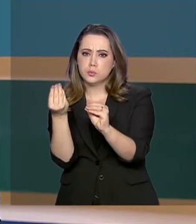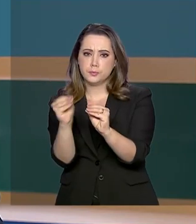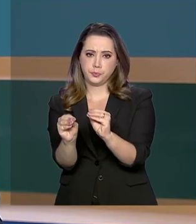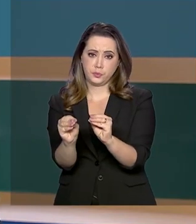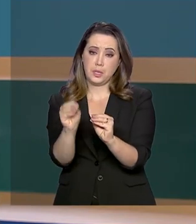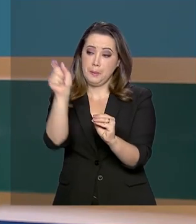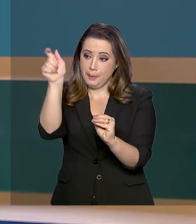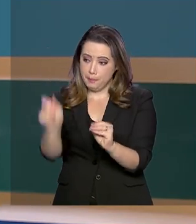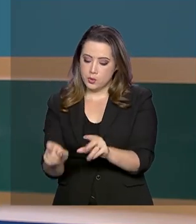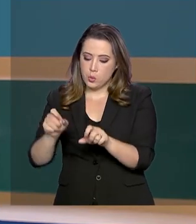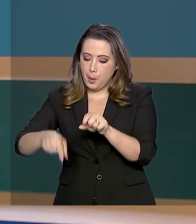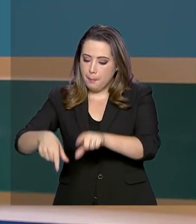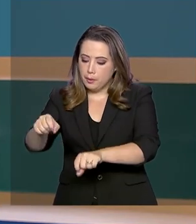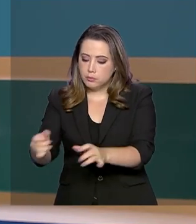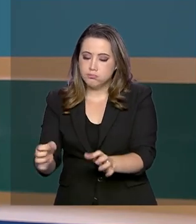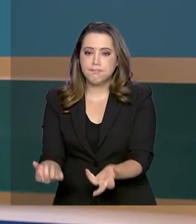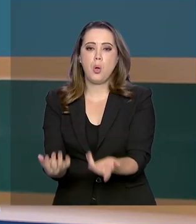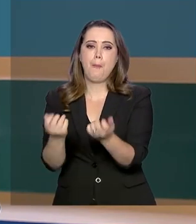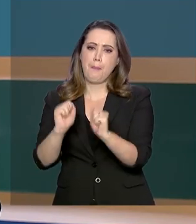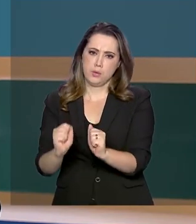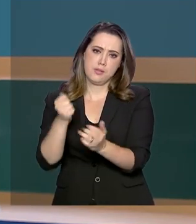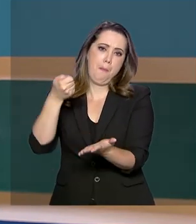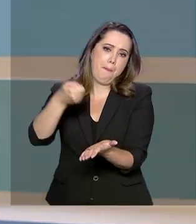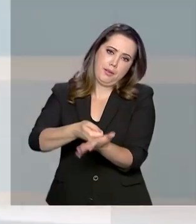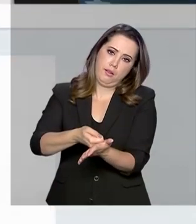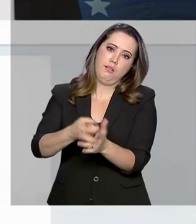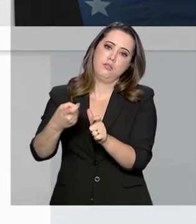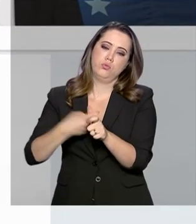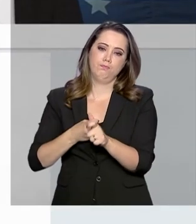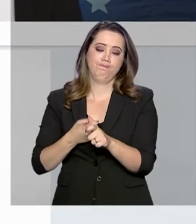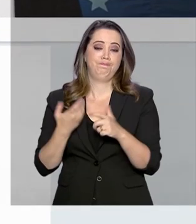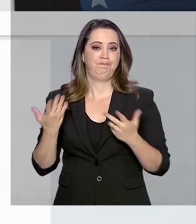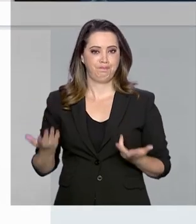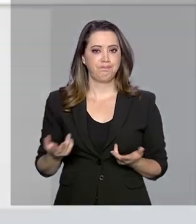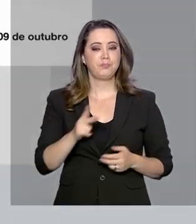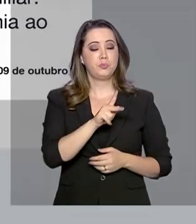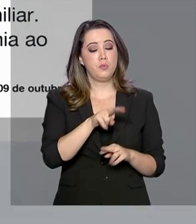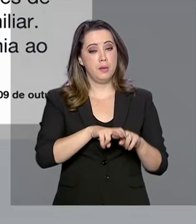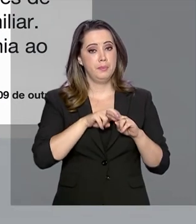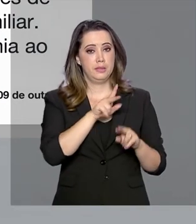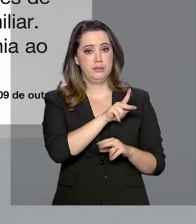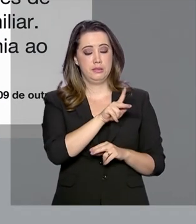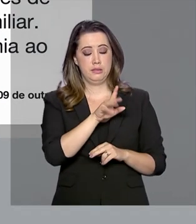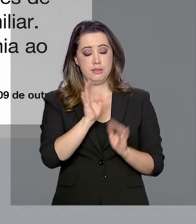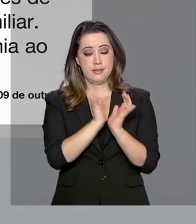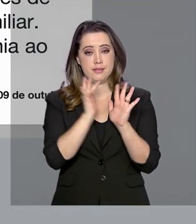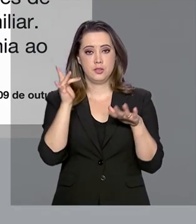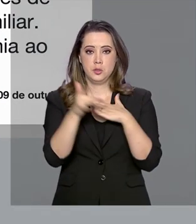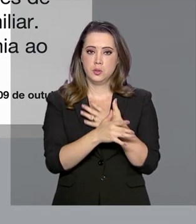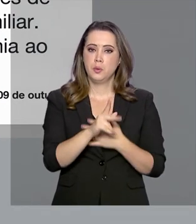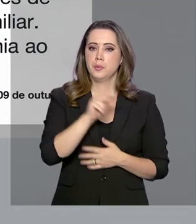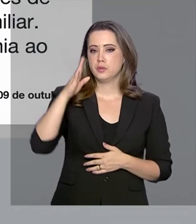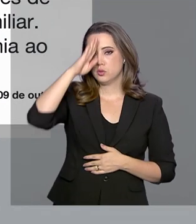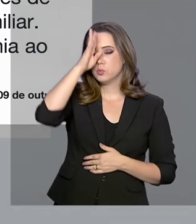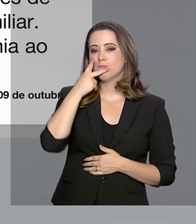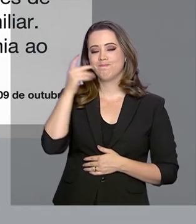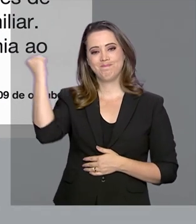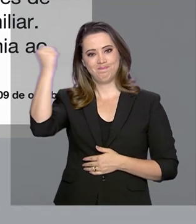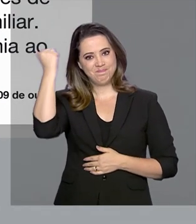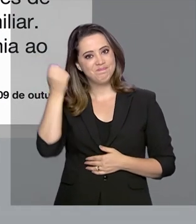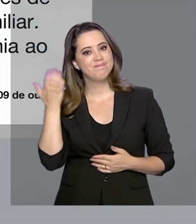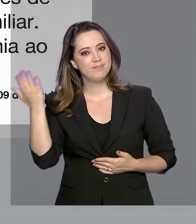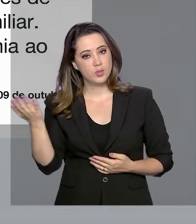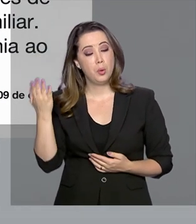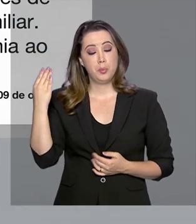para que o pequeno agricultor possa pagar sua dívida. Pelas redes sociais, o presidente Jair Bolsonaro comemorou a medida, lembrando que é um